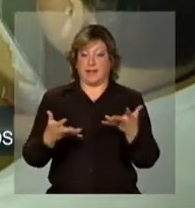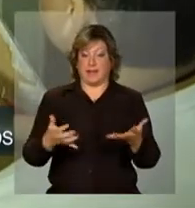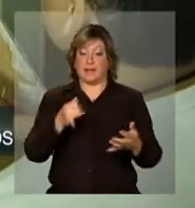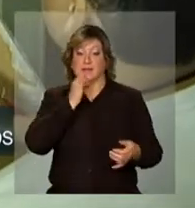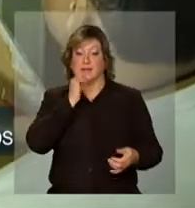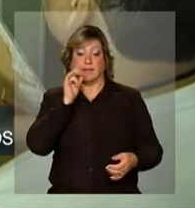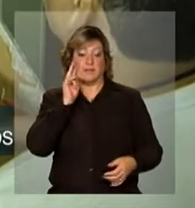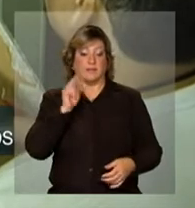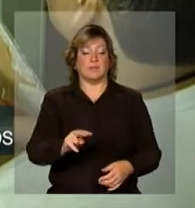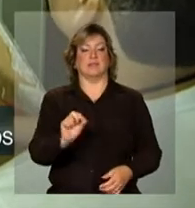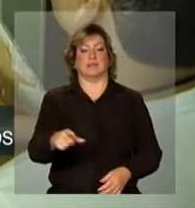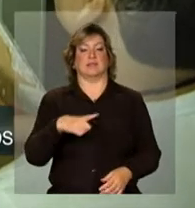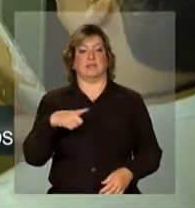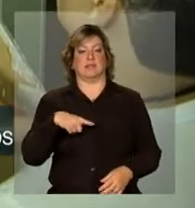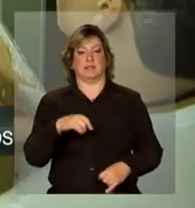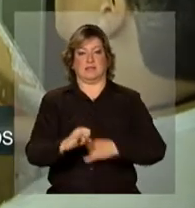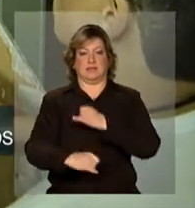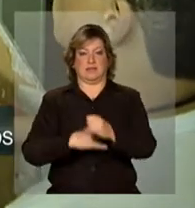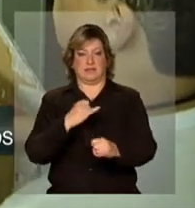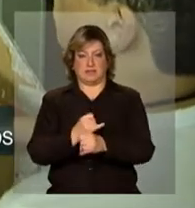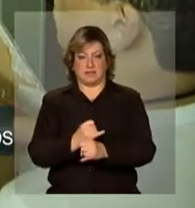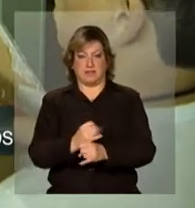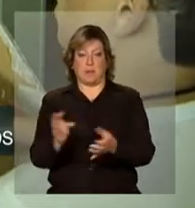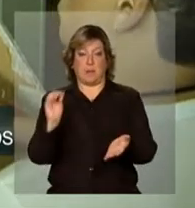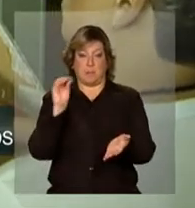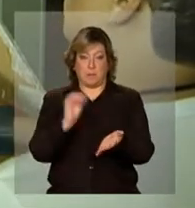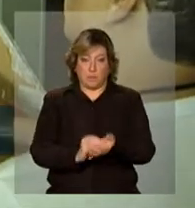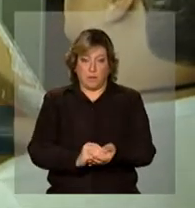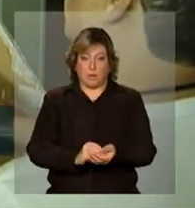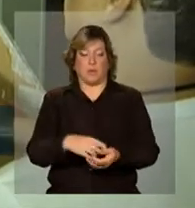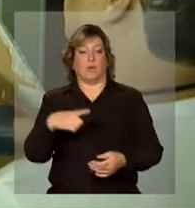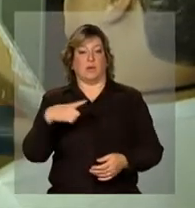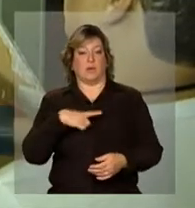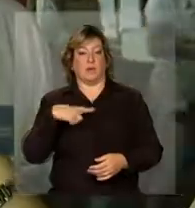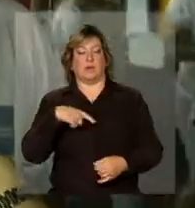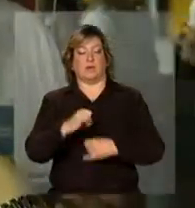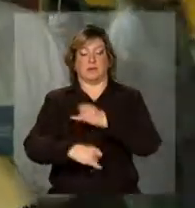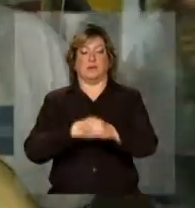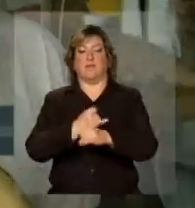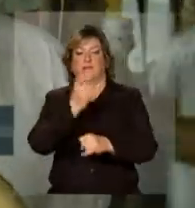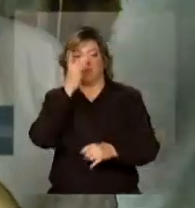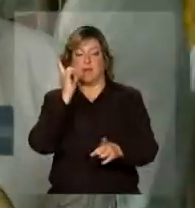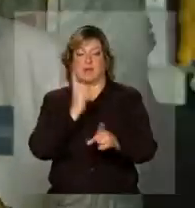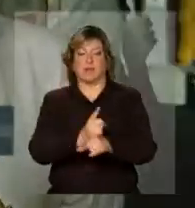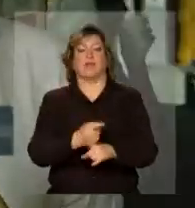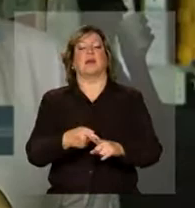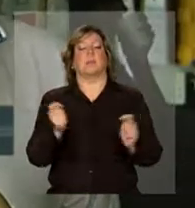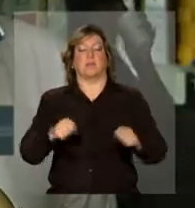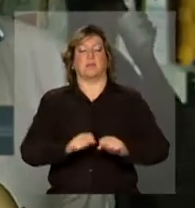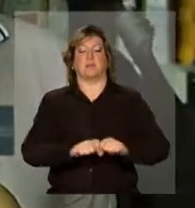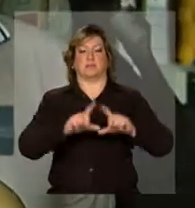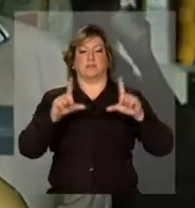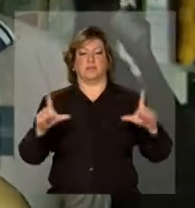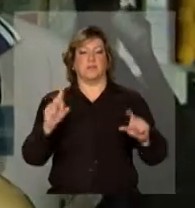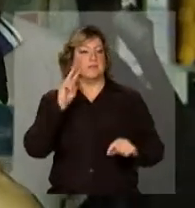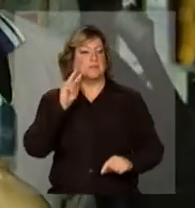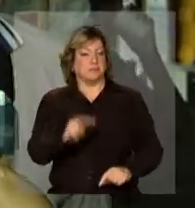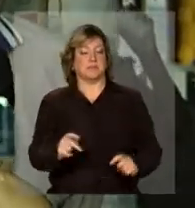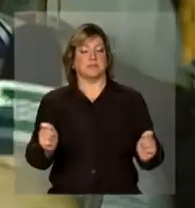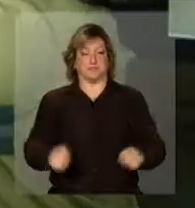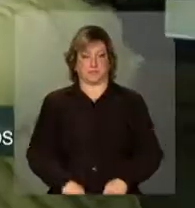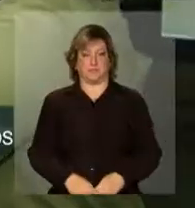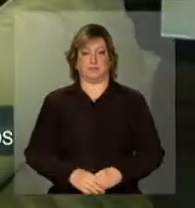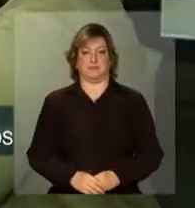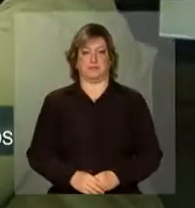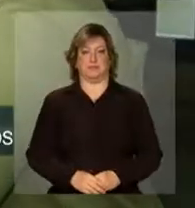acessar, é só colocar na rede note.co, que justamente ele já está acessível já.